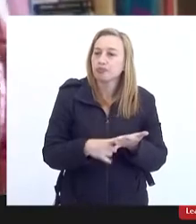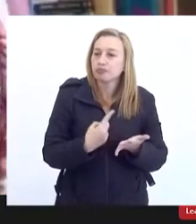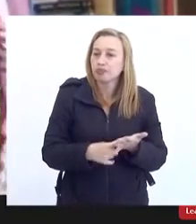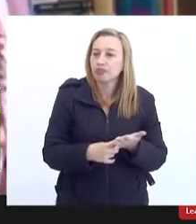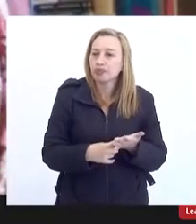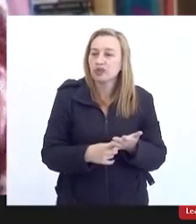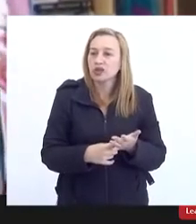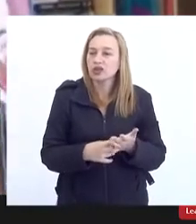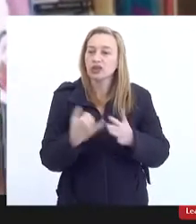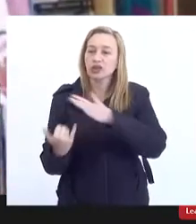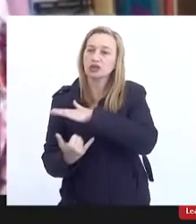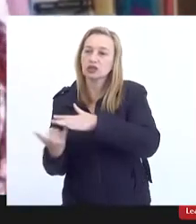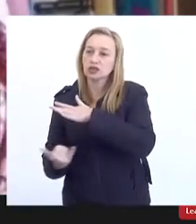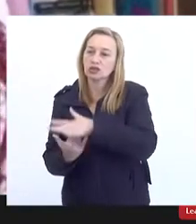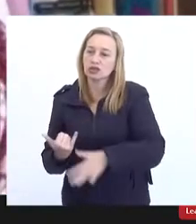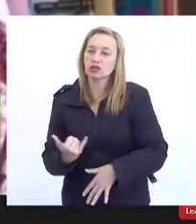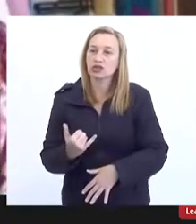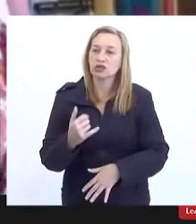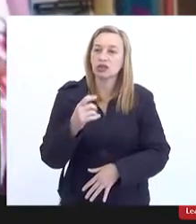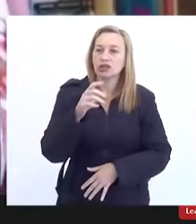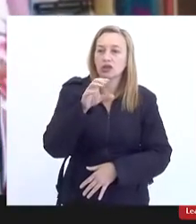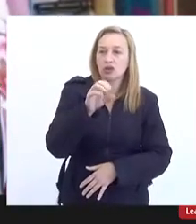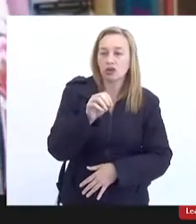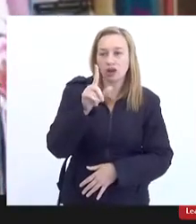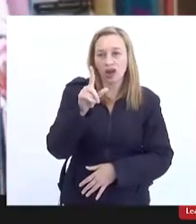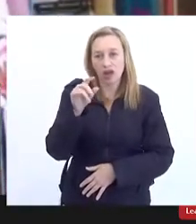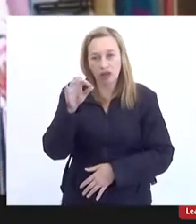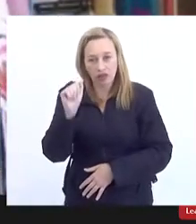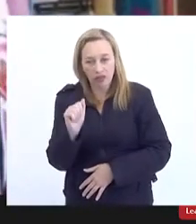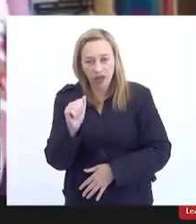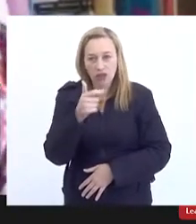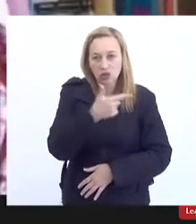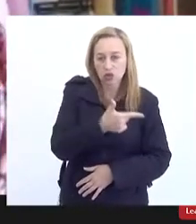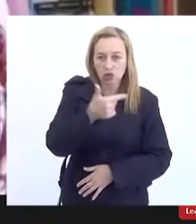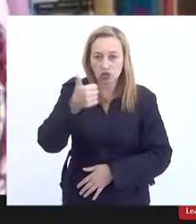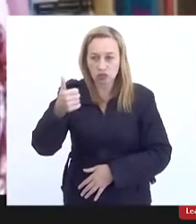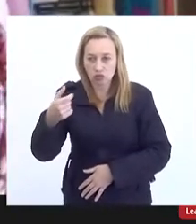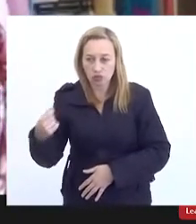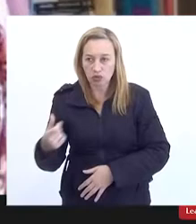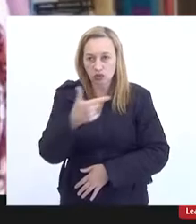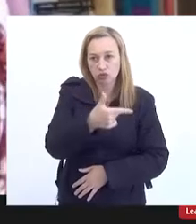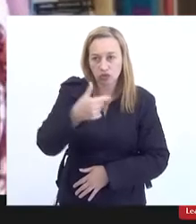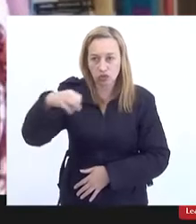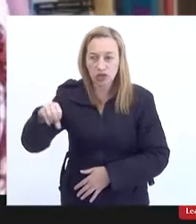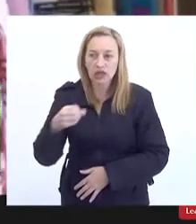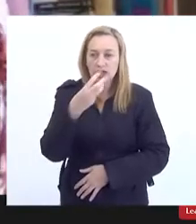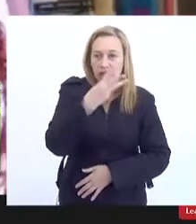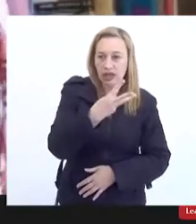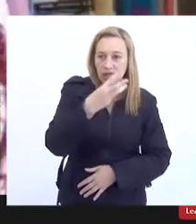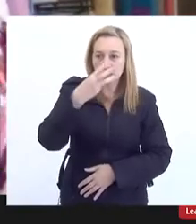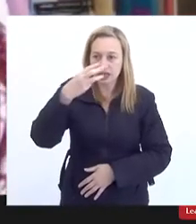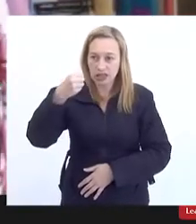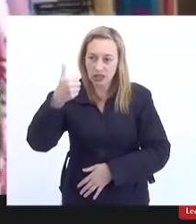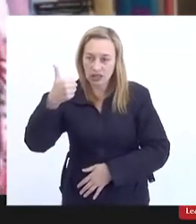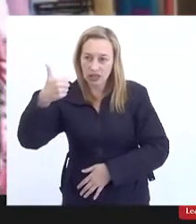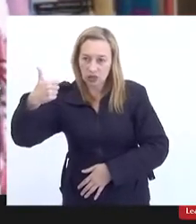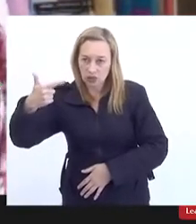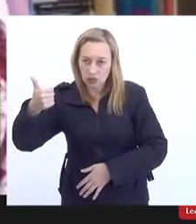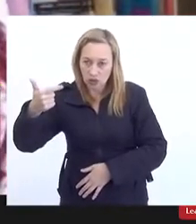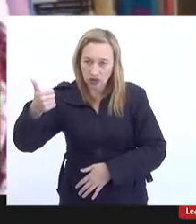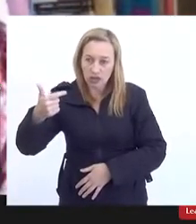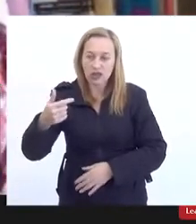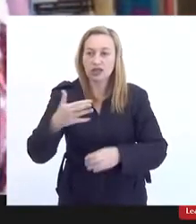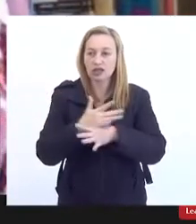Transnacional da Holanda, de 2000 a 2019, 312 cidades em 36 países